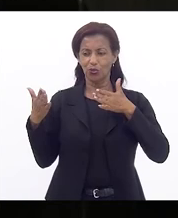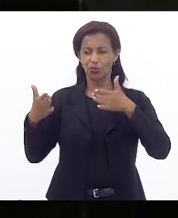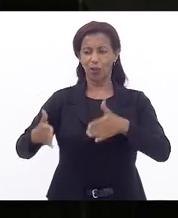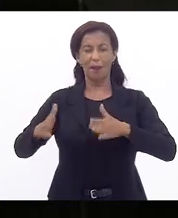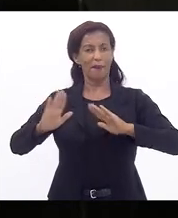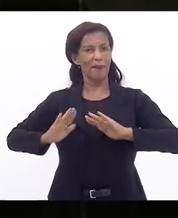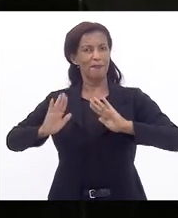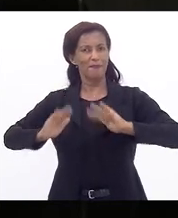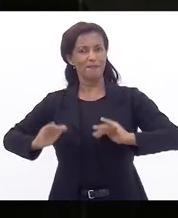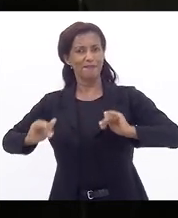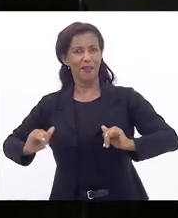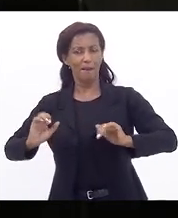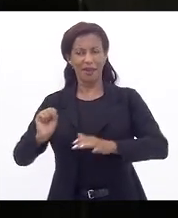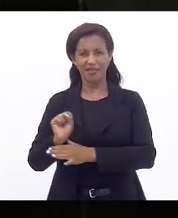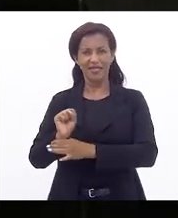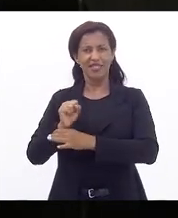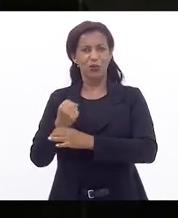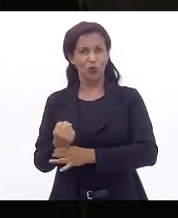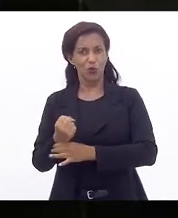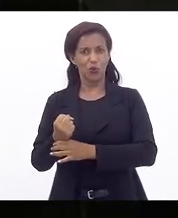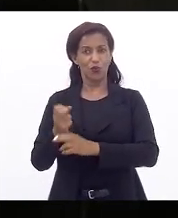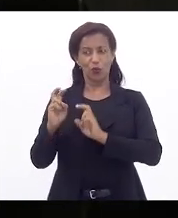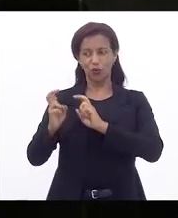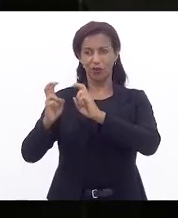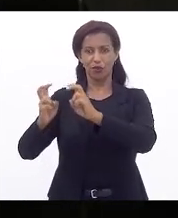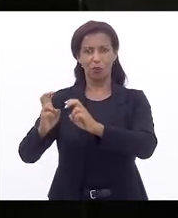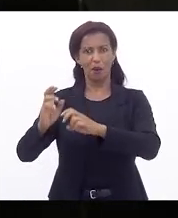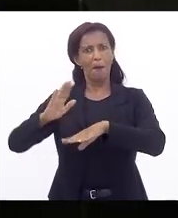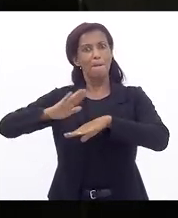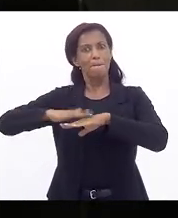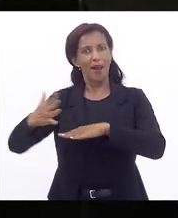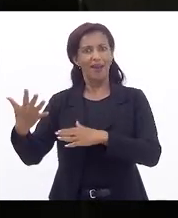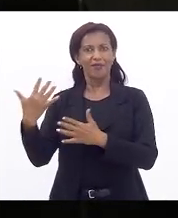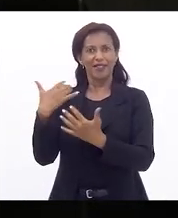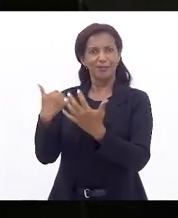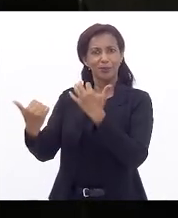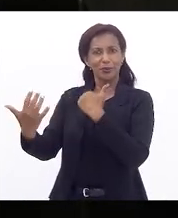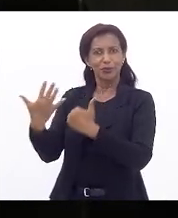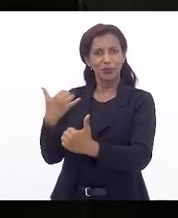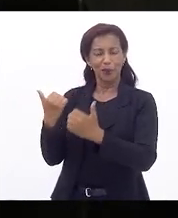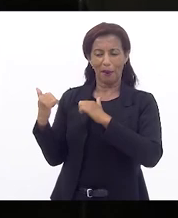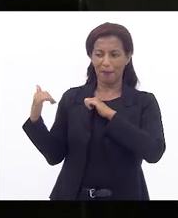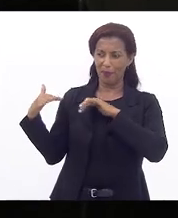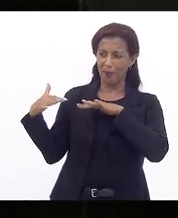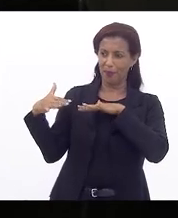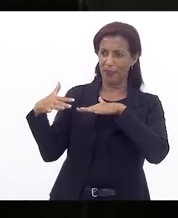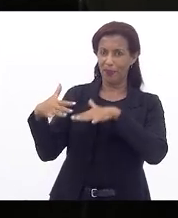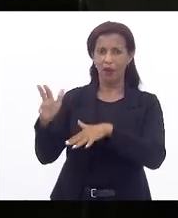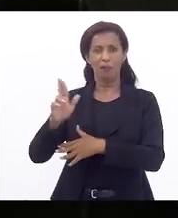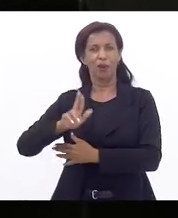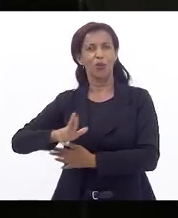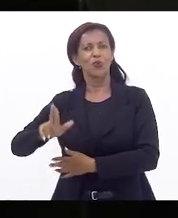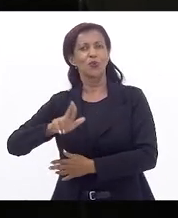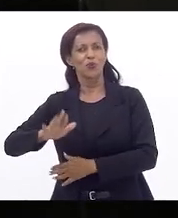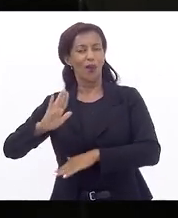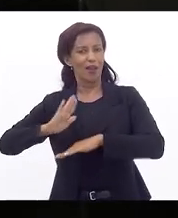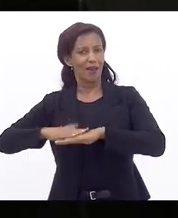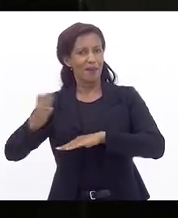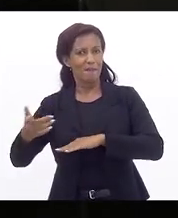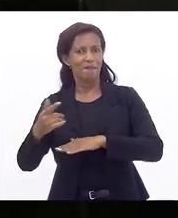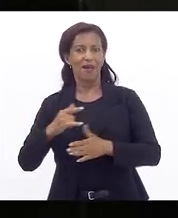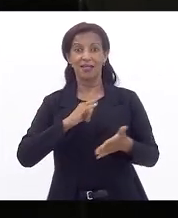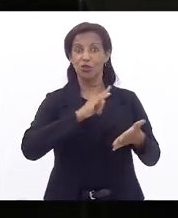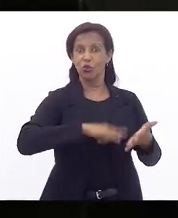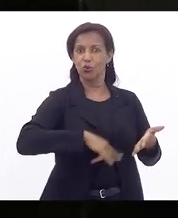confortável, quanto mais seguro for o transporte, mais ele atrairá a população, mais ele atrairá os usuários, mais a questão das